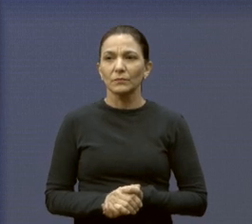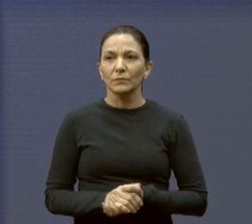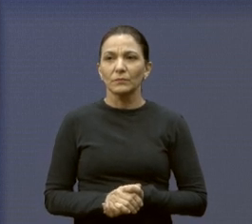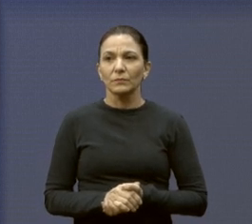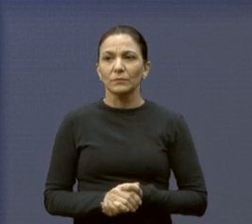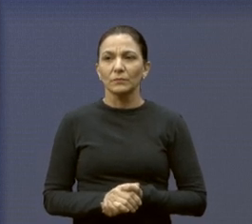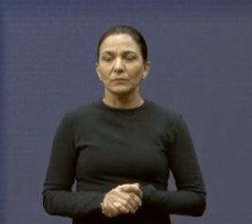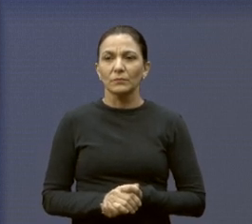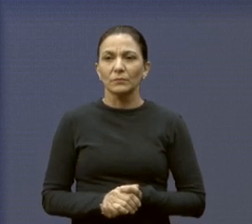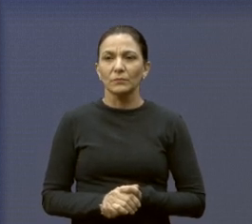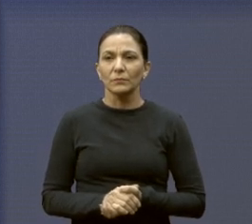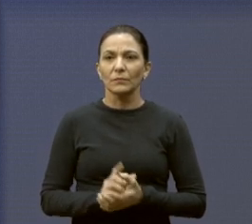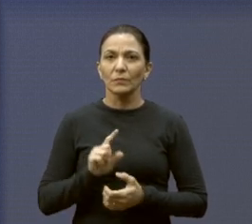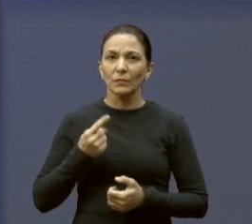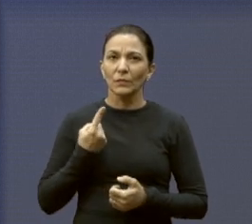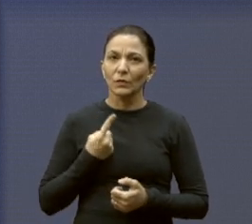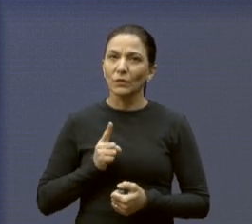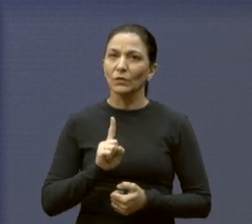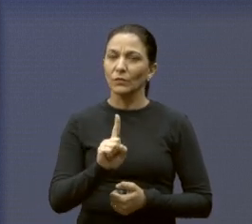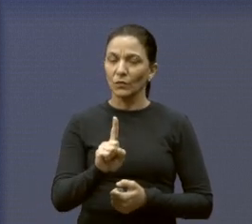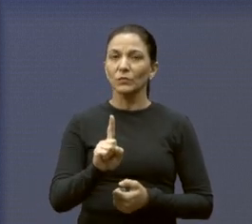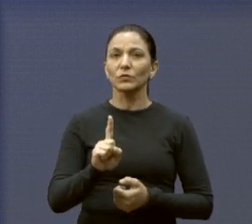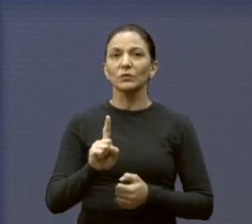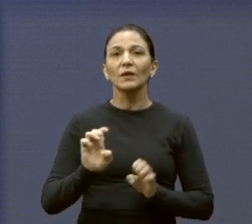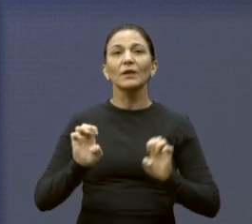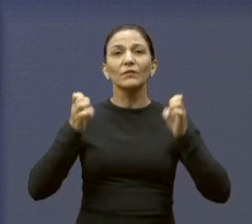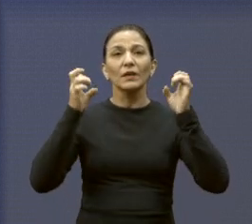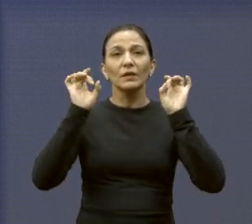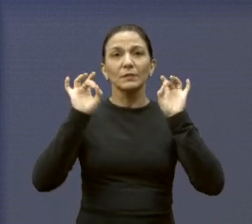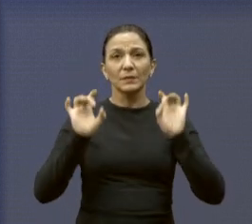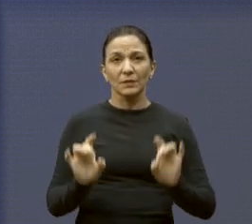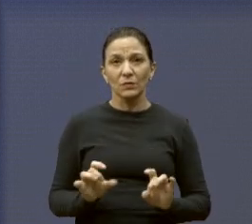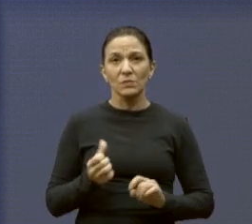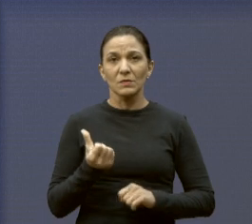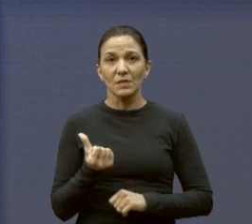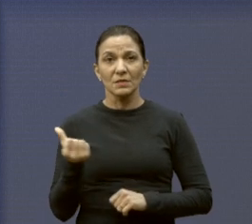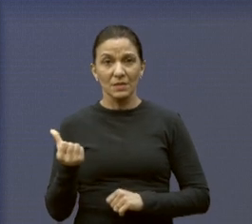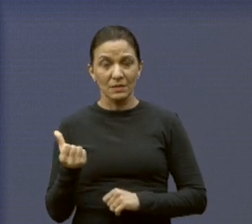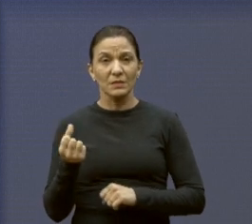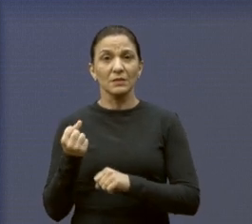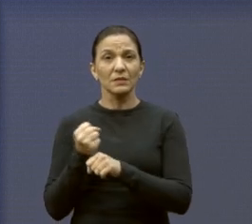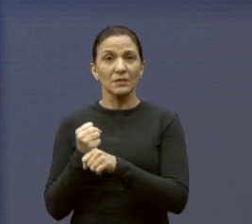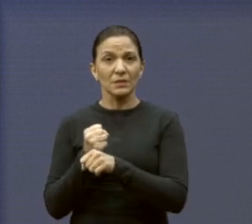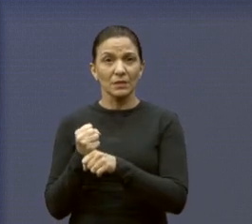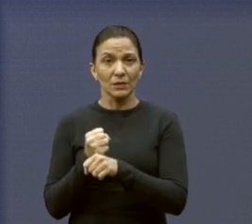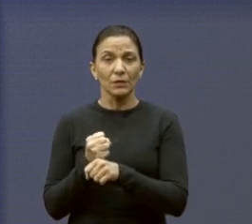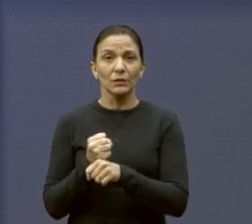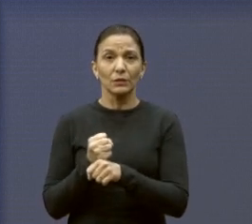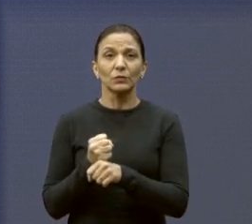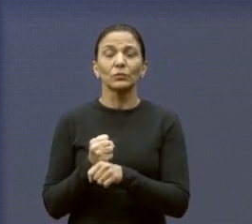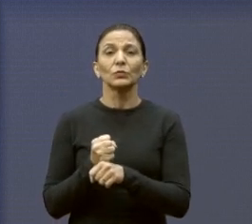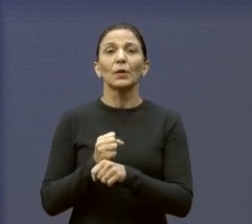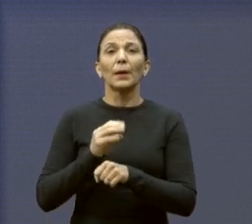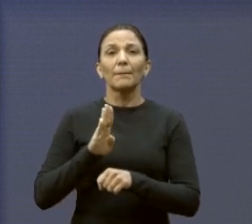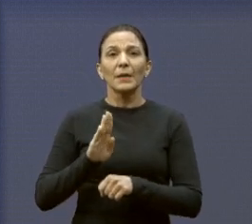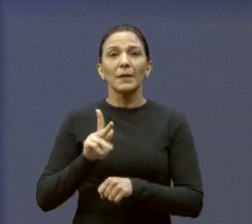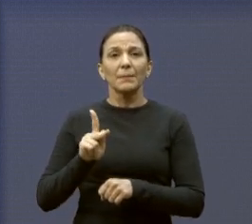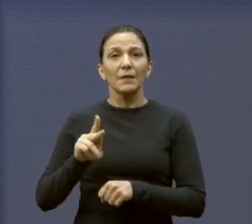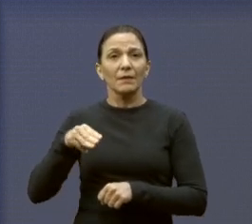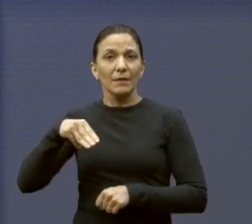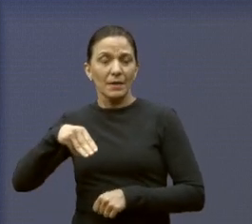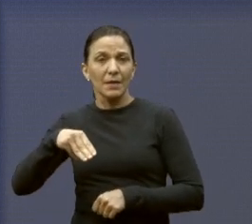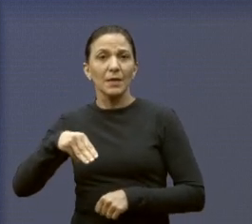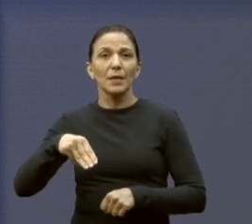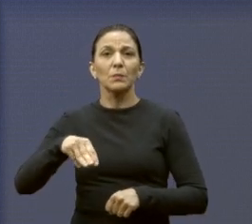estivemos na comemoração dos 66 anos do Batalhão da Polícia Militar de Araraquara